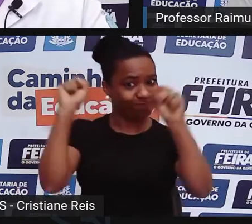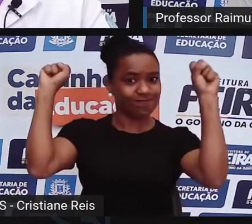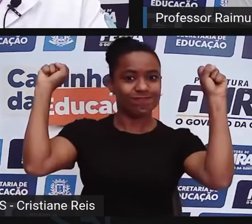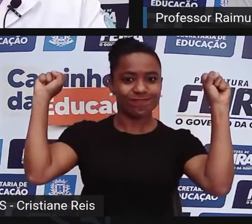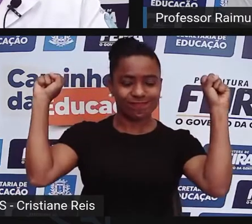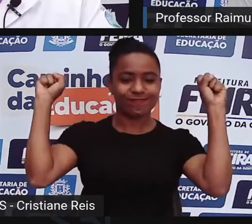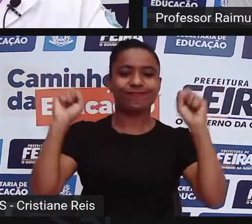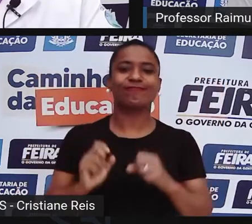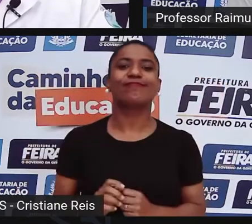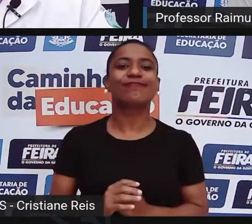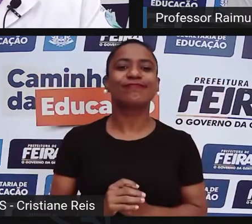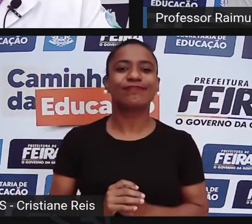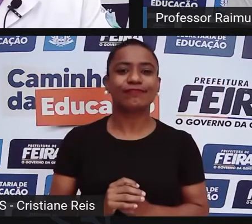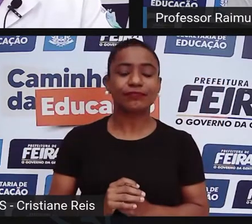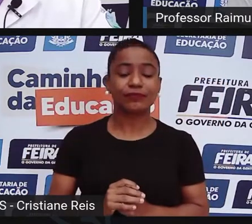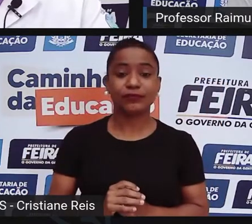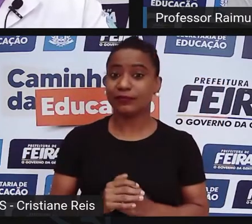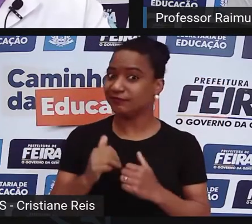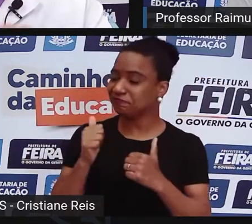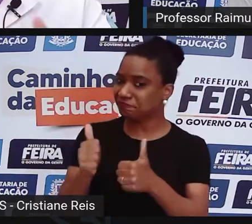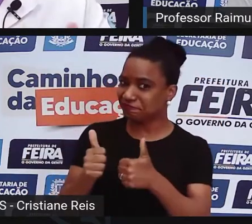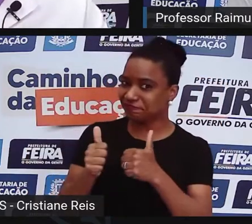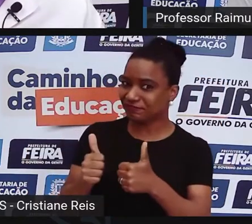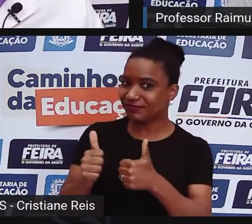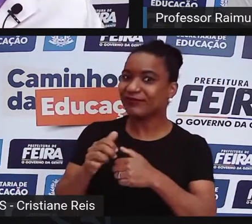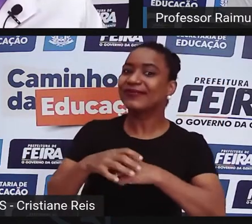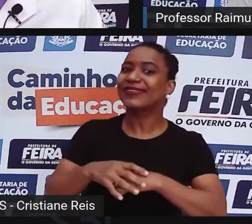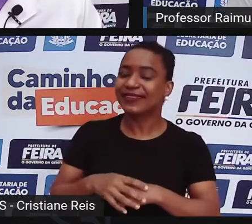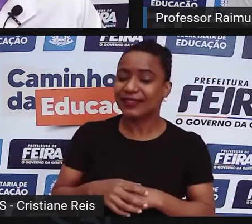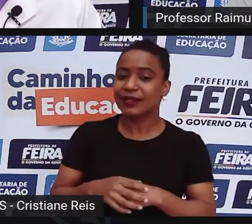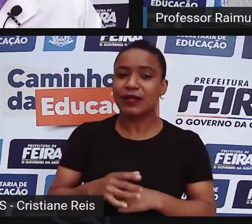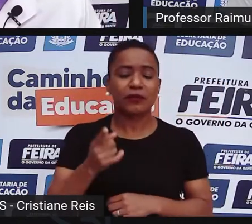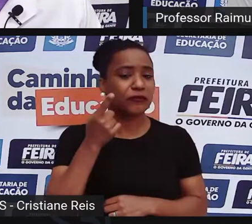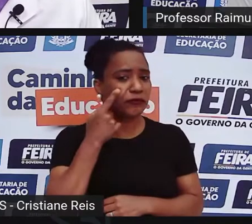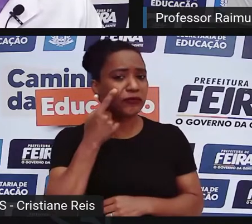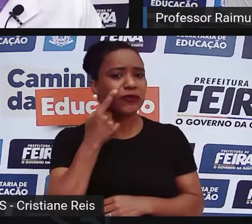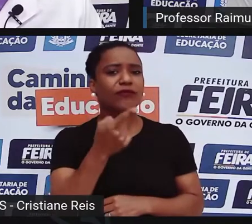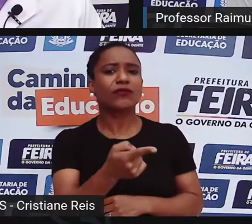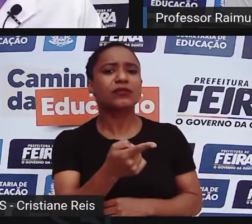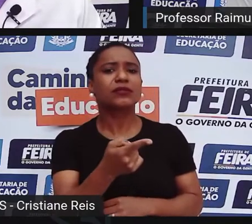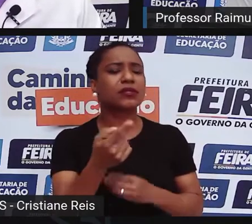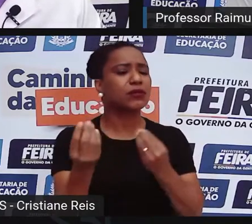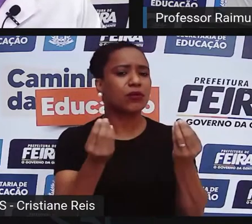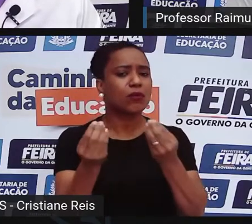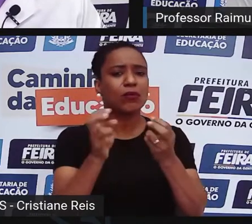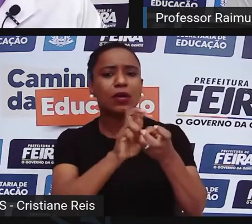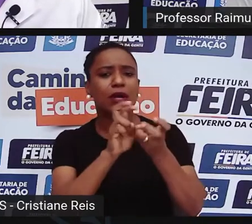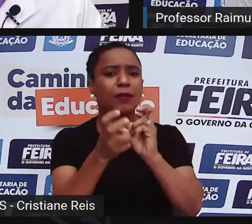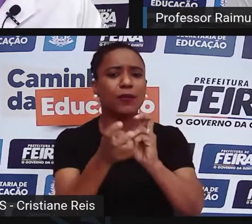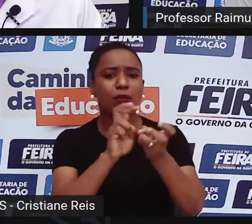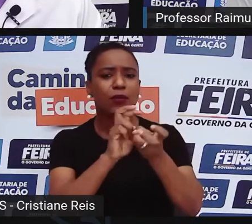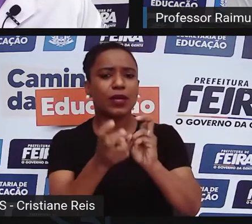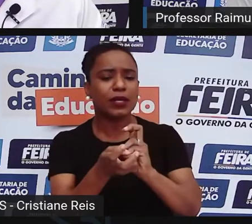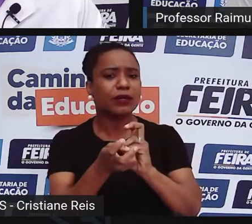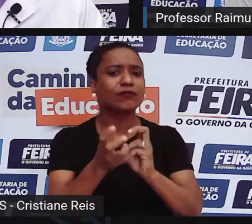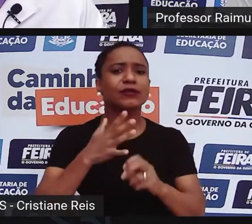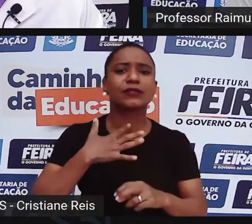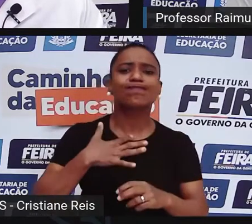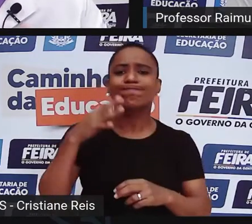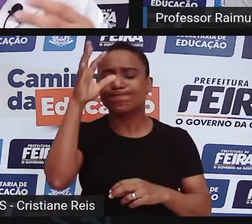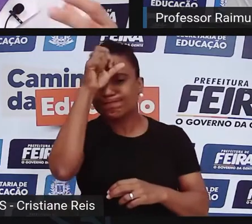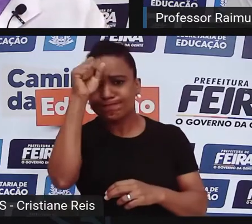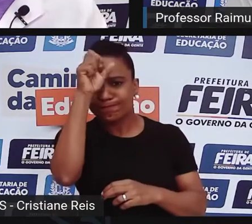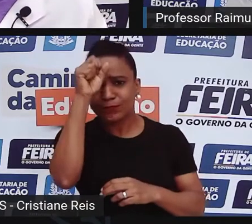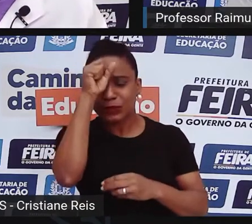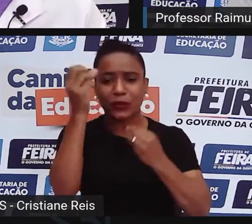Beleza! Como é que é a sua história, professor, dentro da capoeira? Qual foi